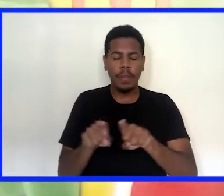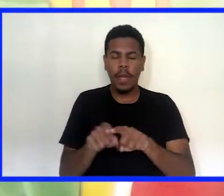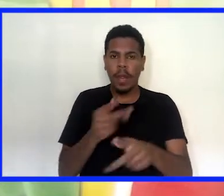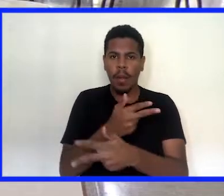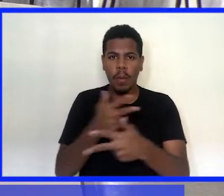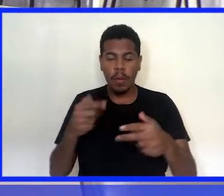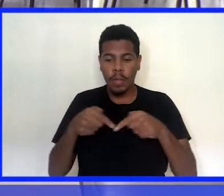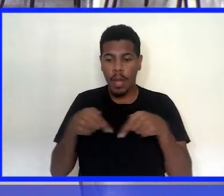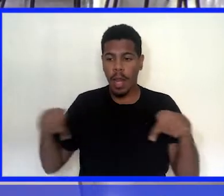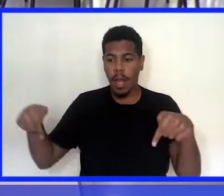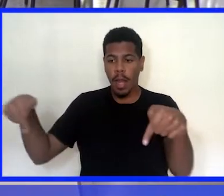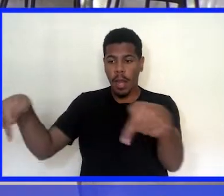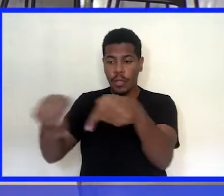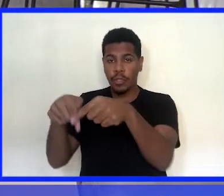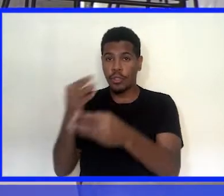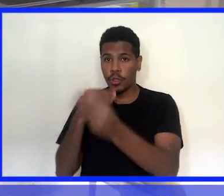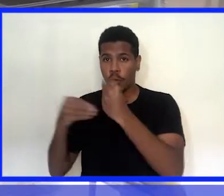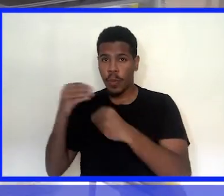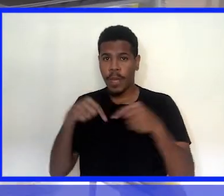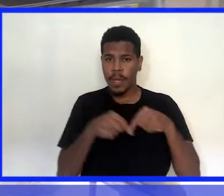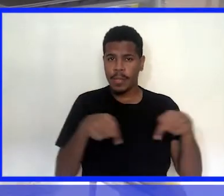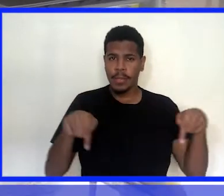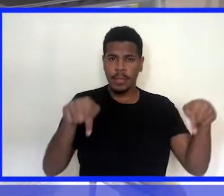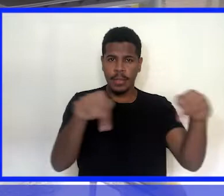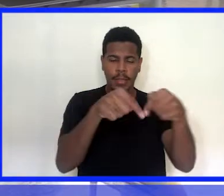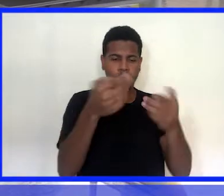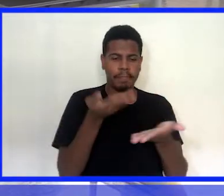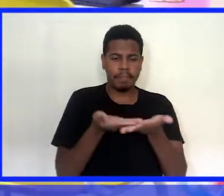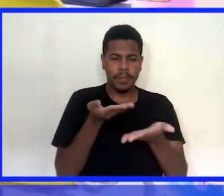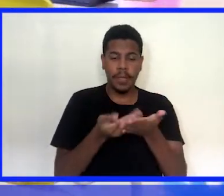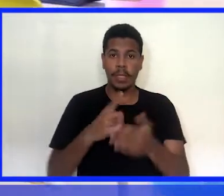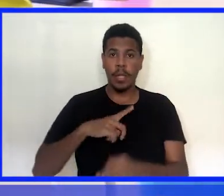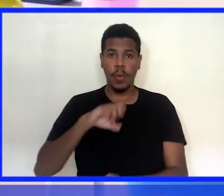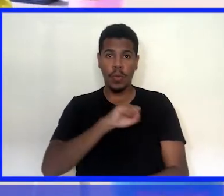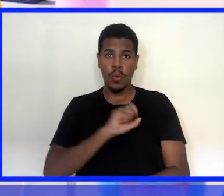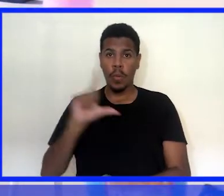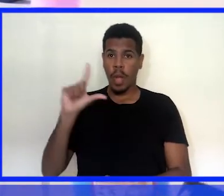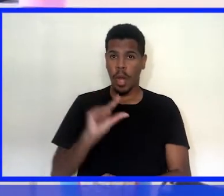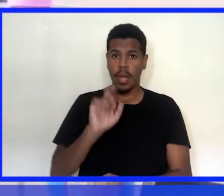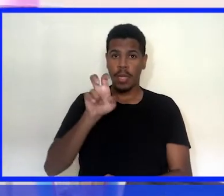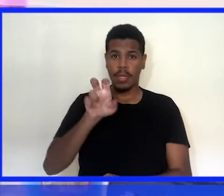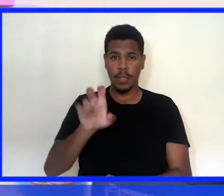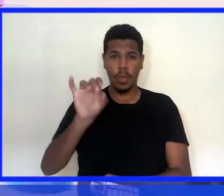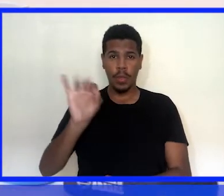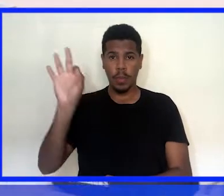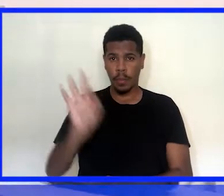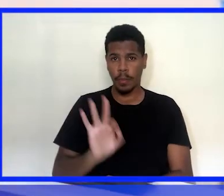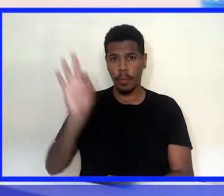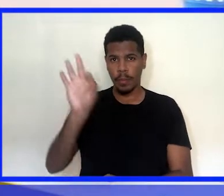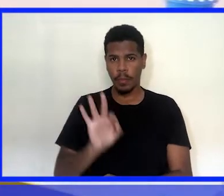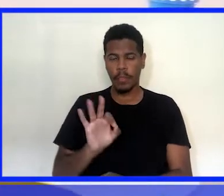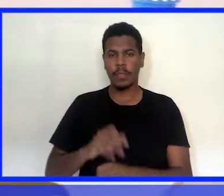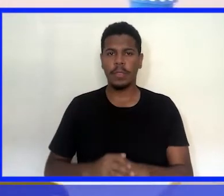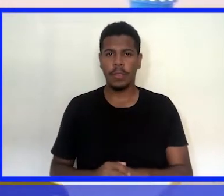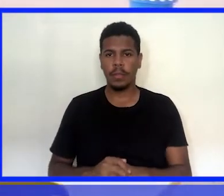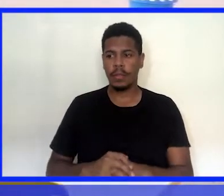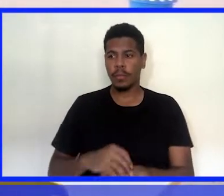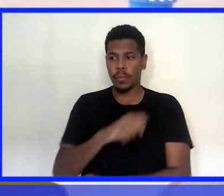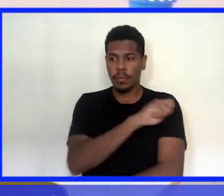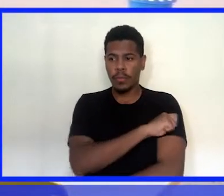disposição das crianças no refeitório e nas salas de aula. Nós estamos com o número reduzido, atendendo 50%